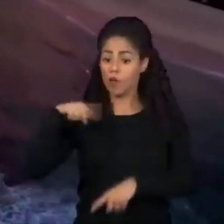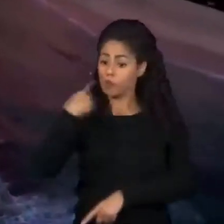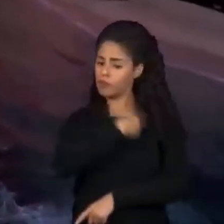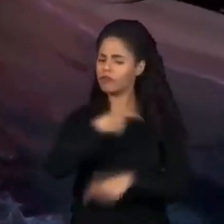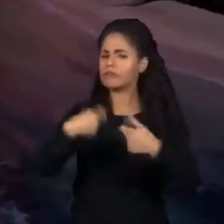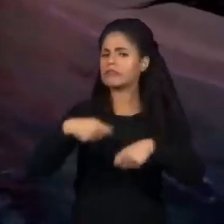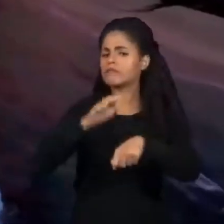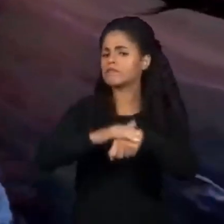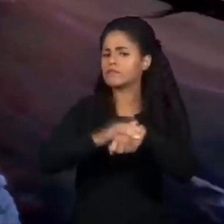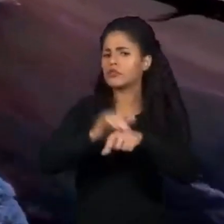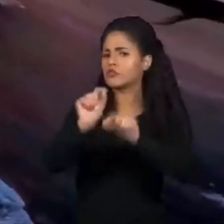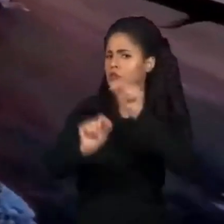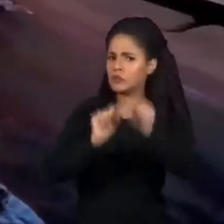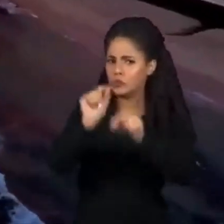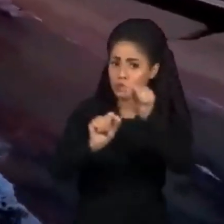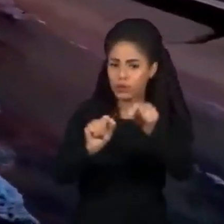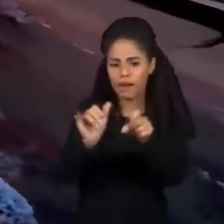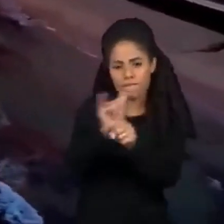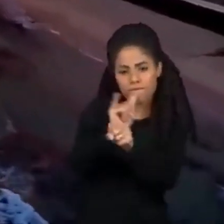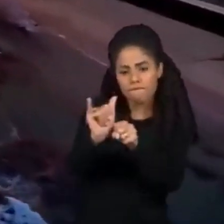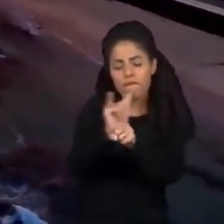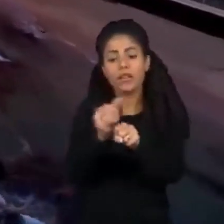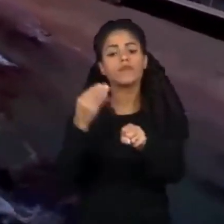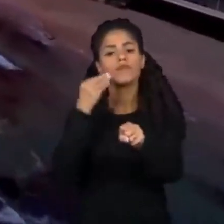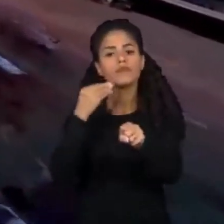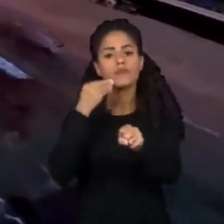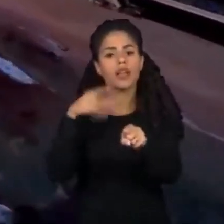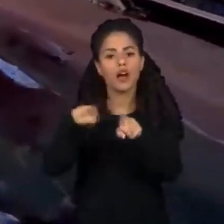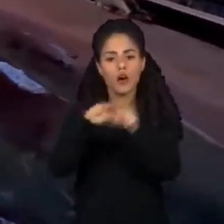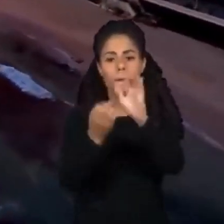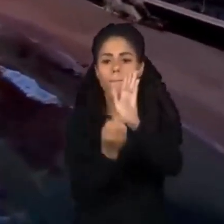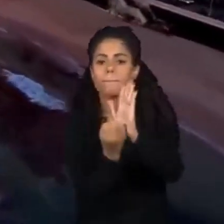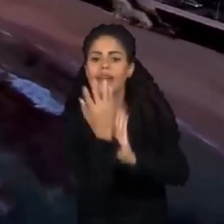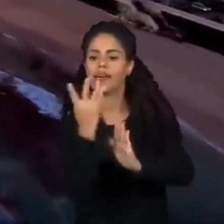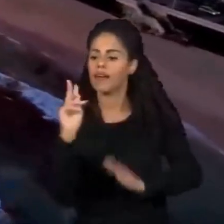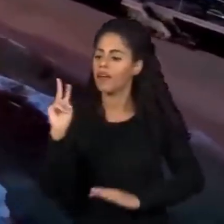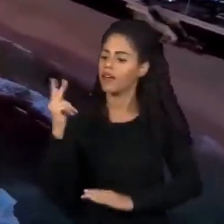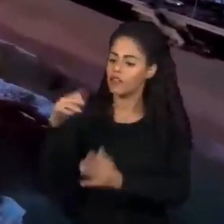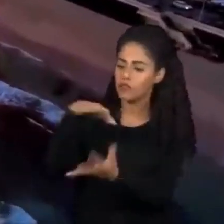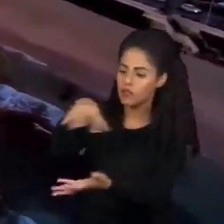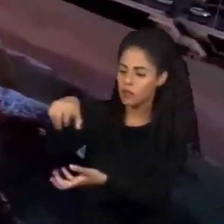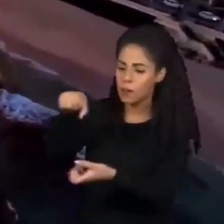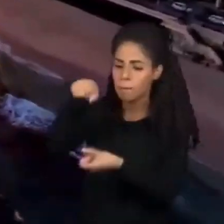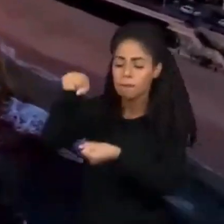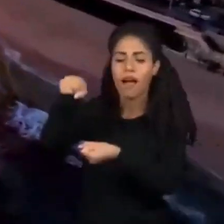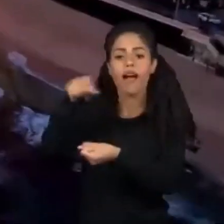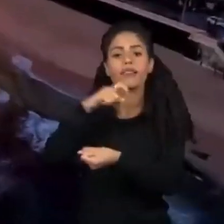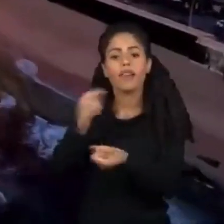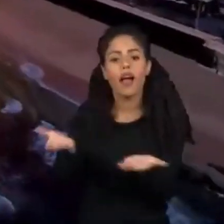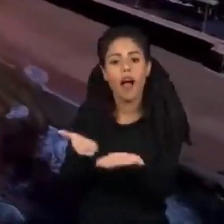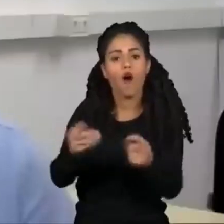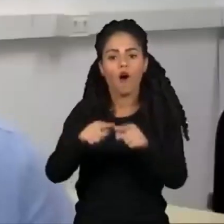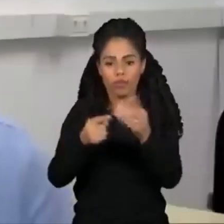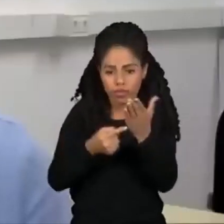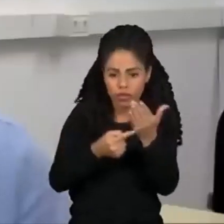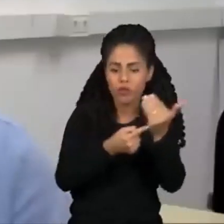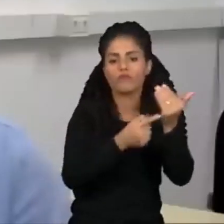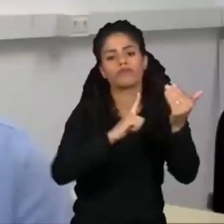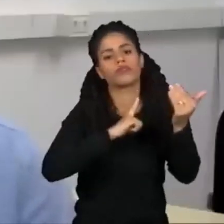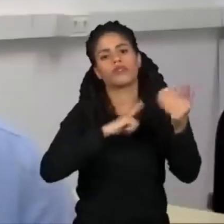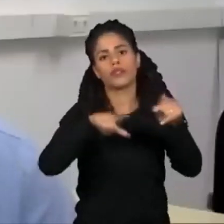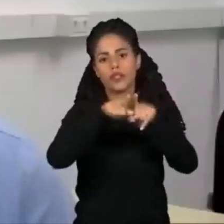implementar novas estratégias para a produção de hidrogênio verde, utilizando a tecnologia que nós temos hoje e